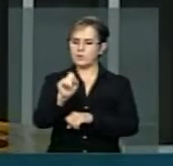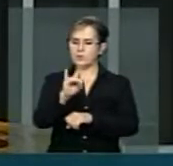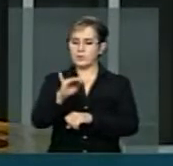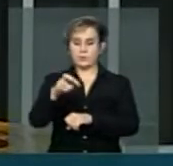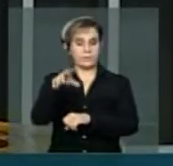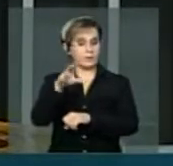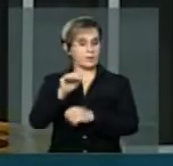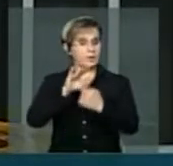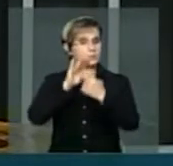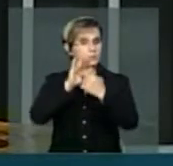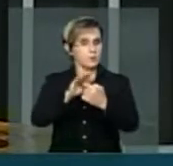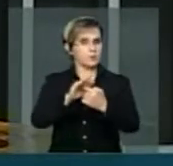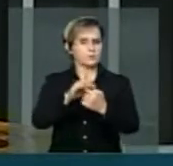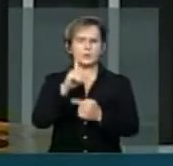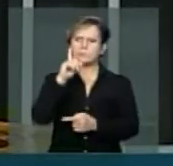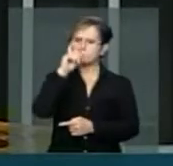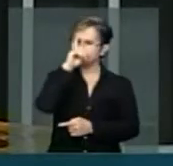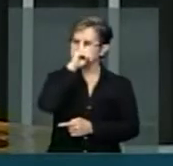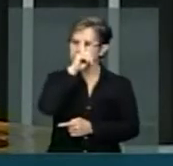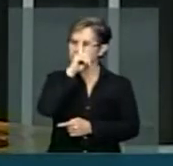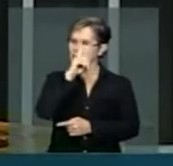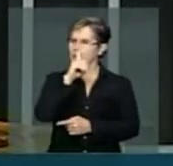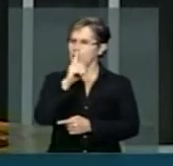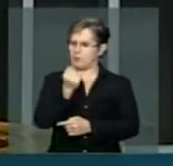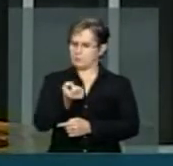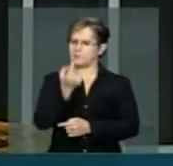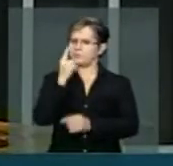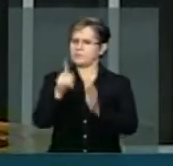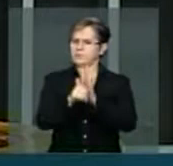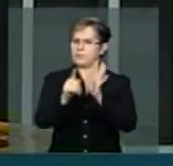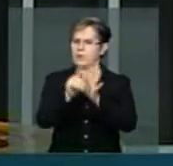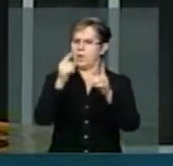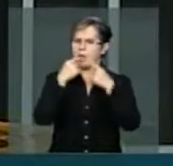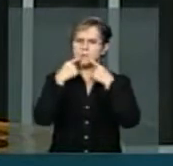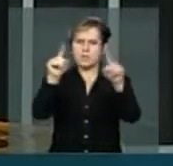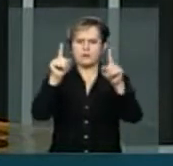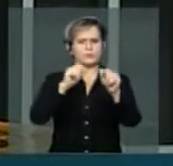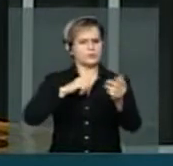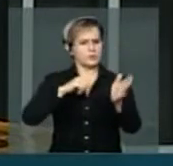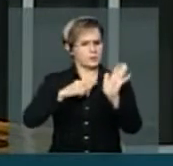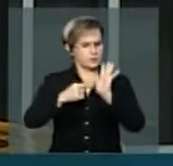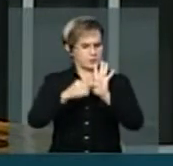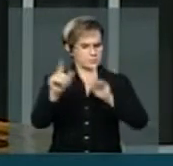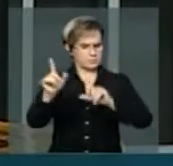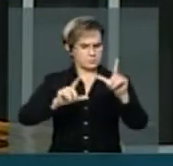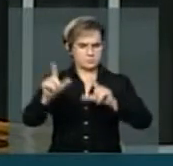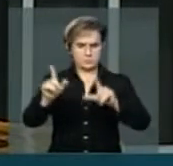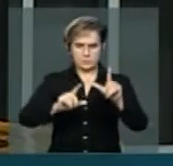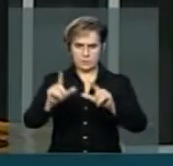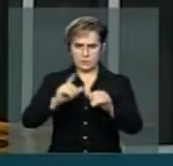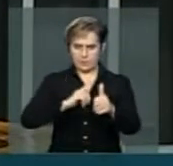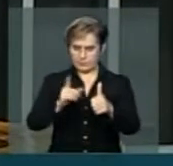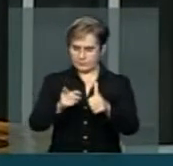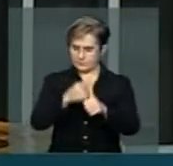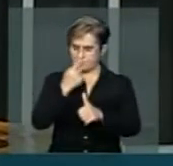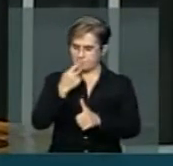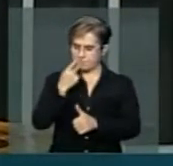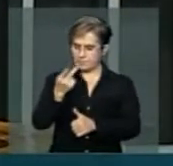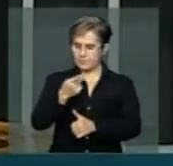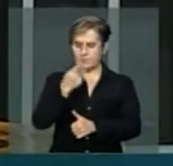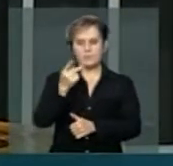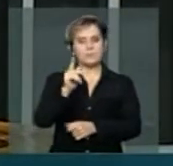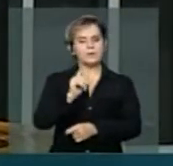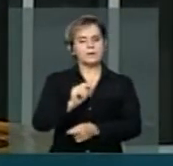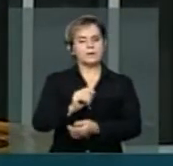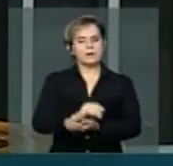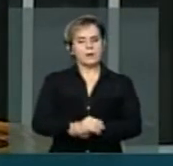gravidade a denúncia que foi colocada. Primeiro, fala fantástico